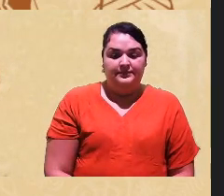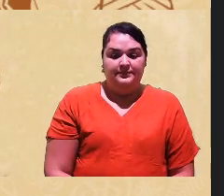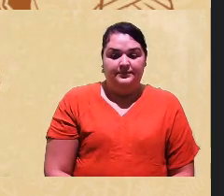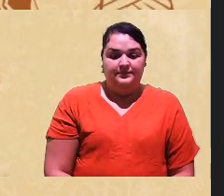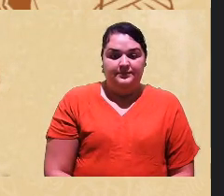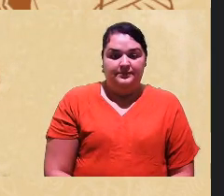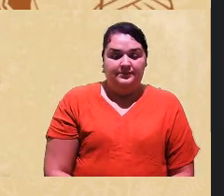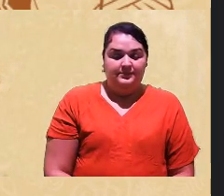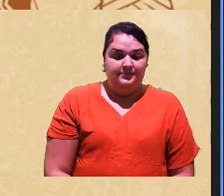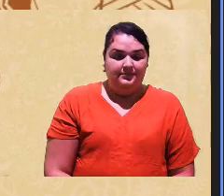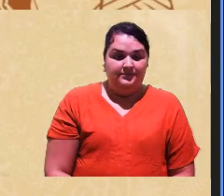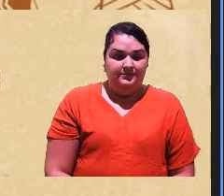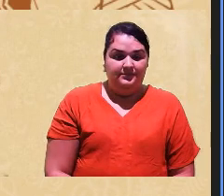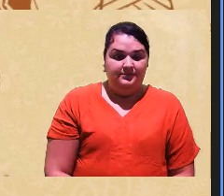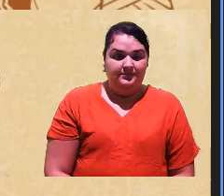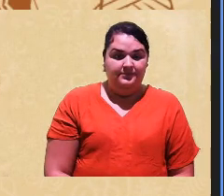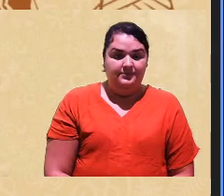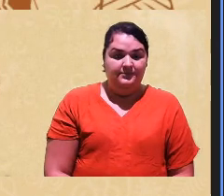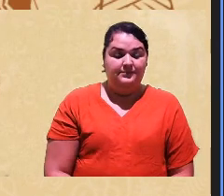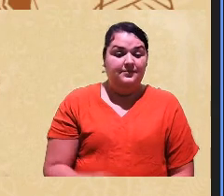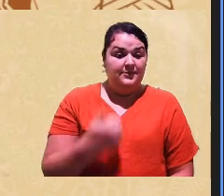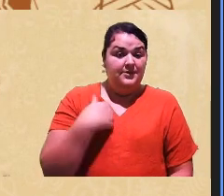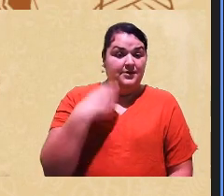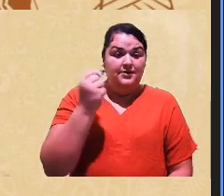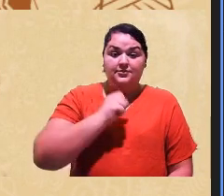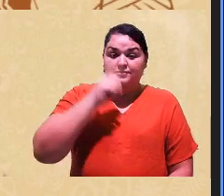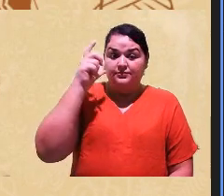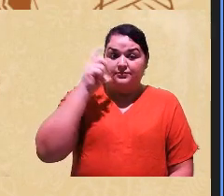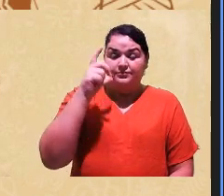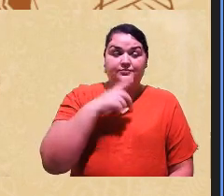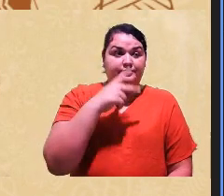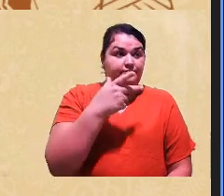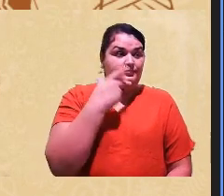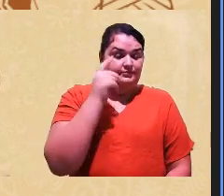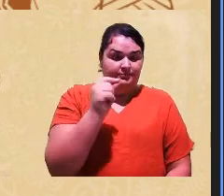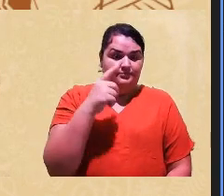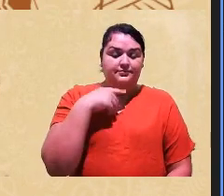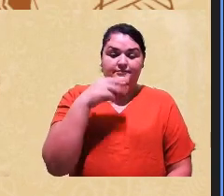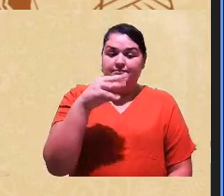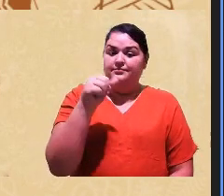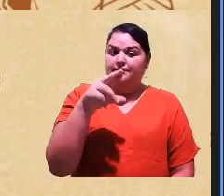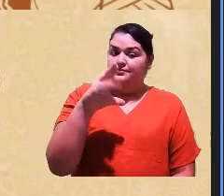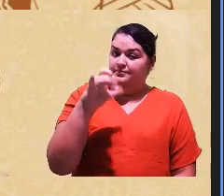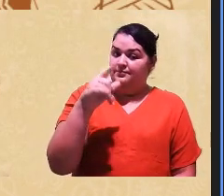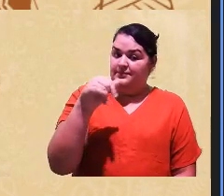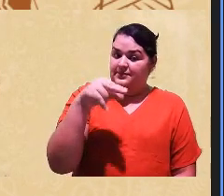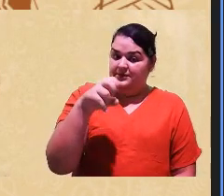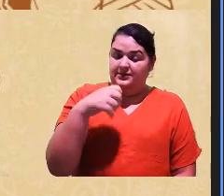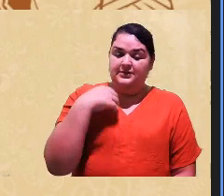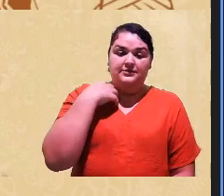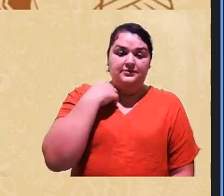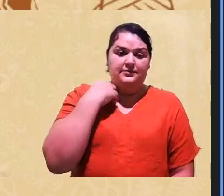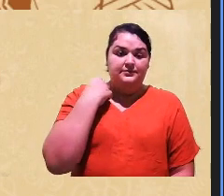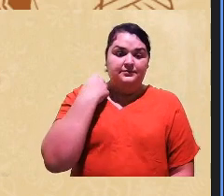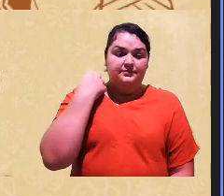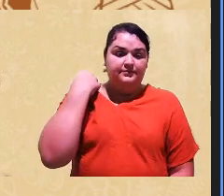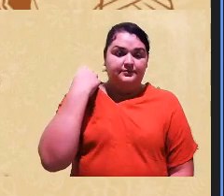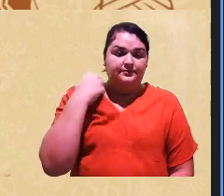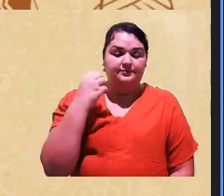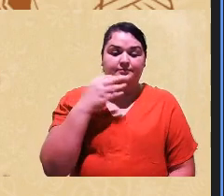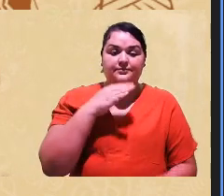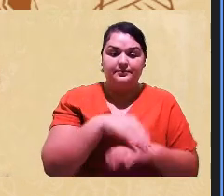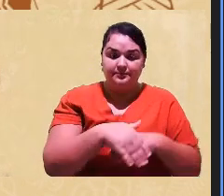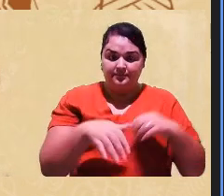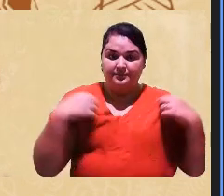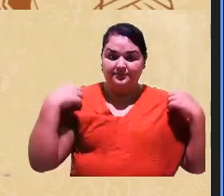Eu fiquei bem implicada com a fala de Marcilene boa noite eu sou já entrando